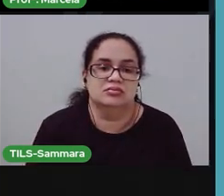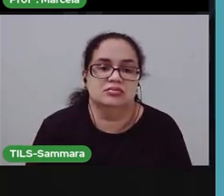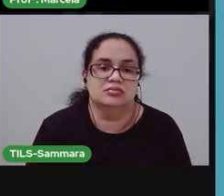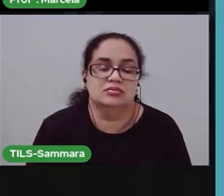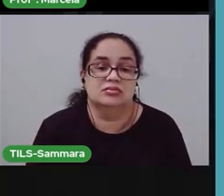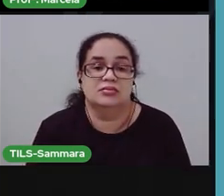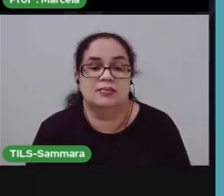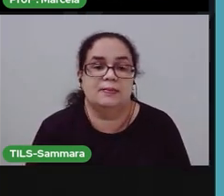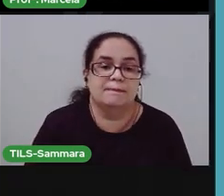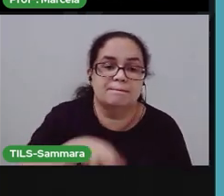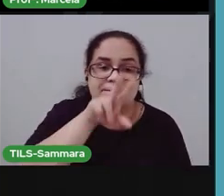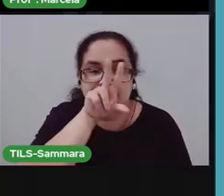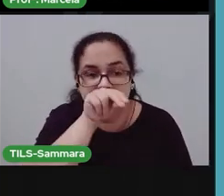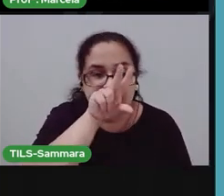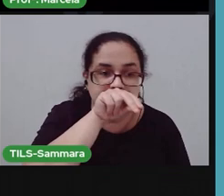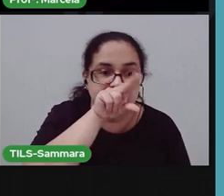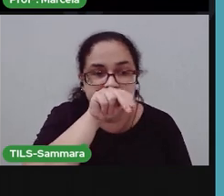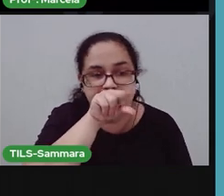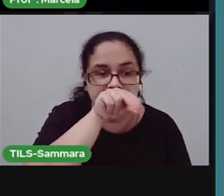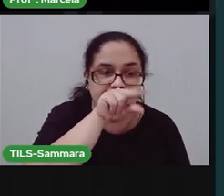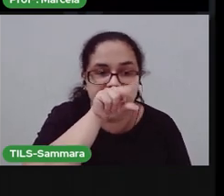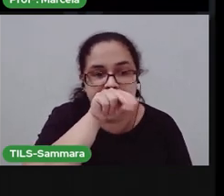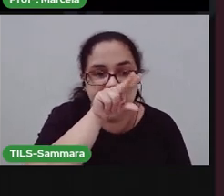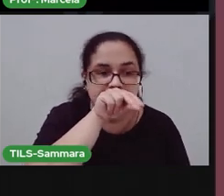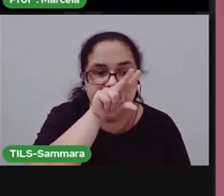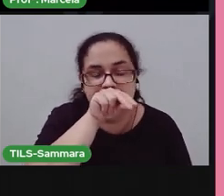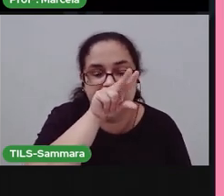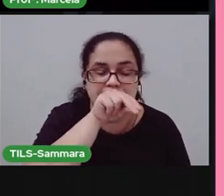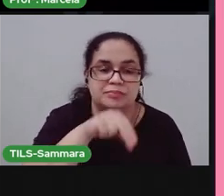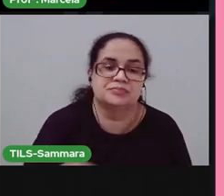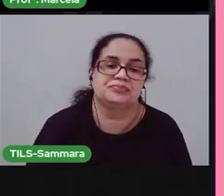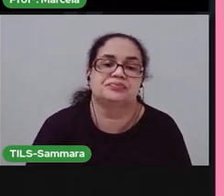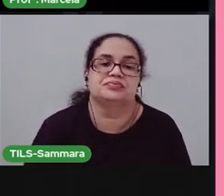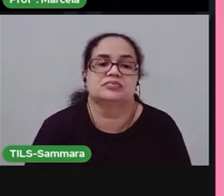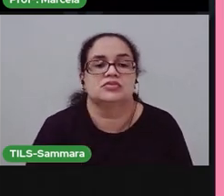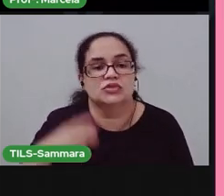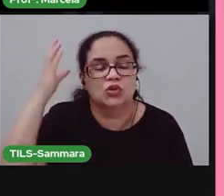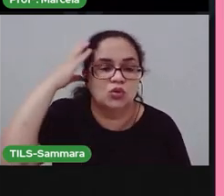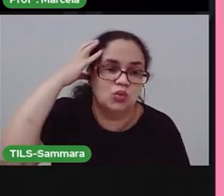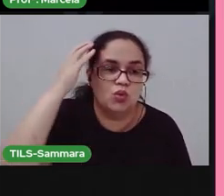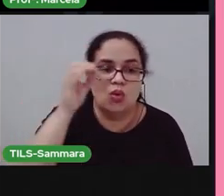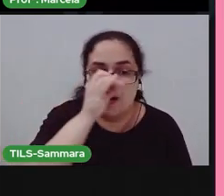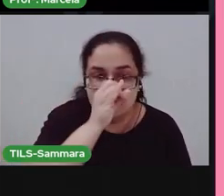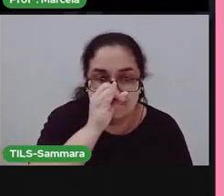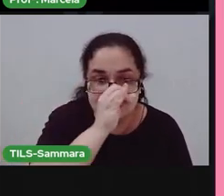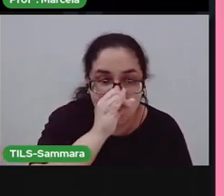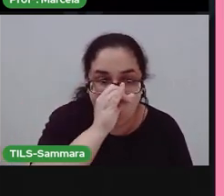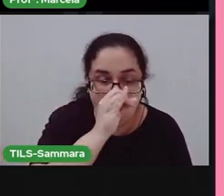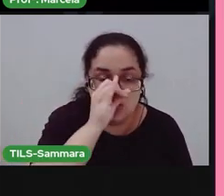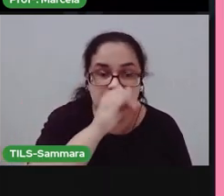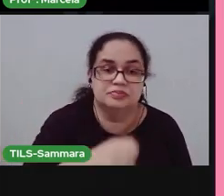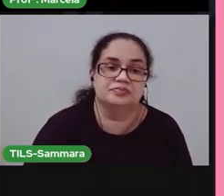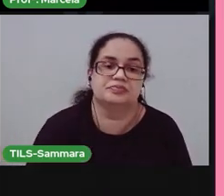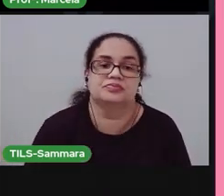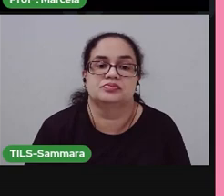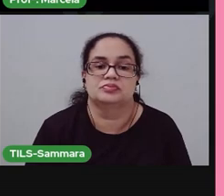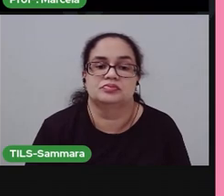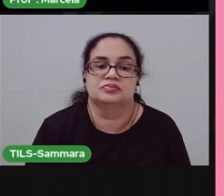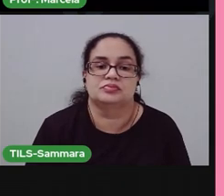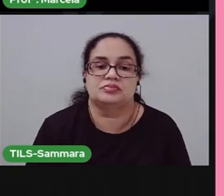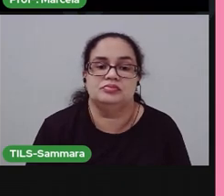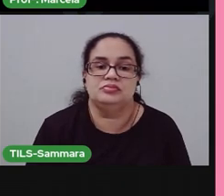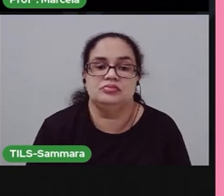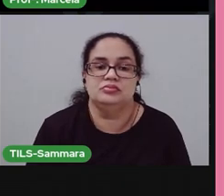A gente vai ver o som dos animais